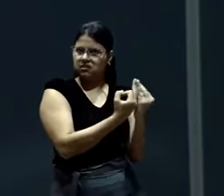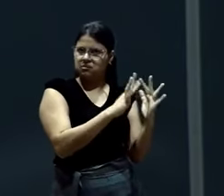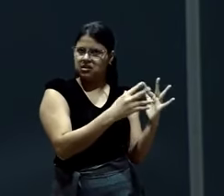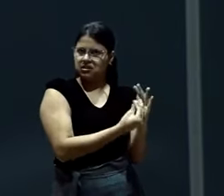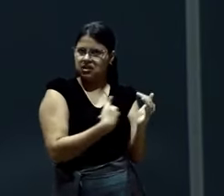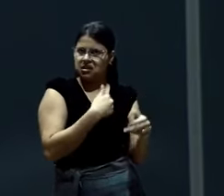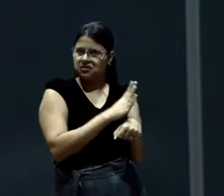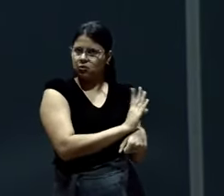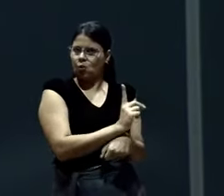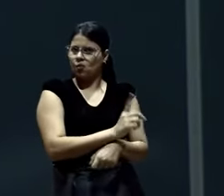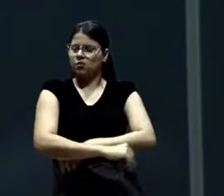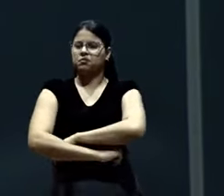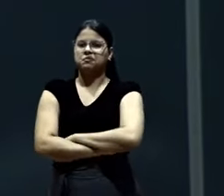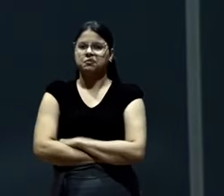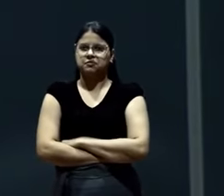Não tem.